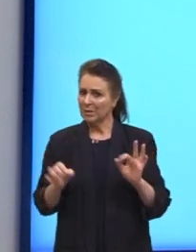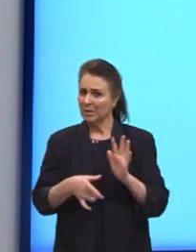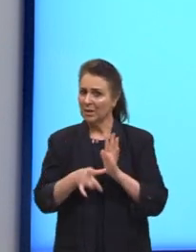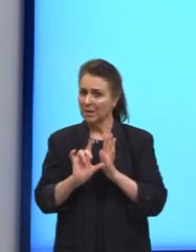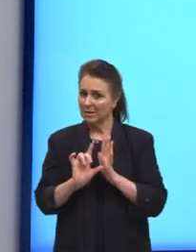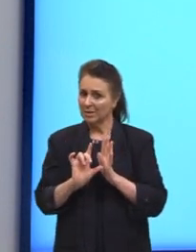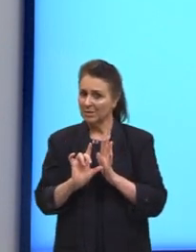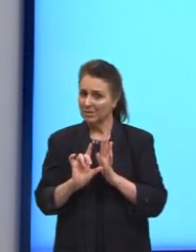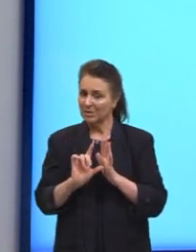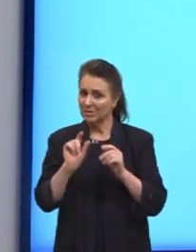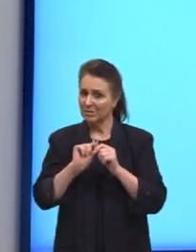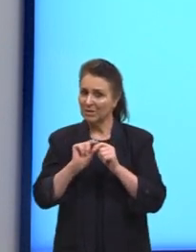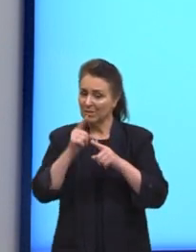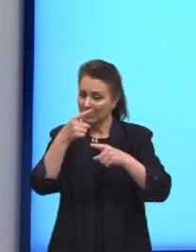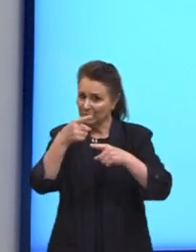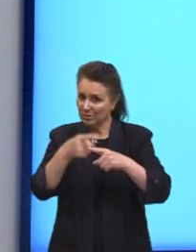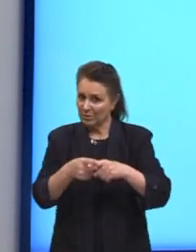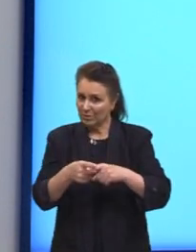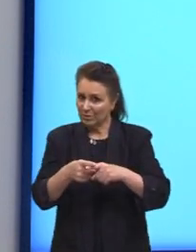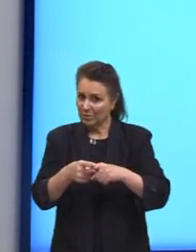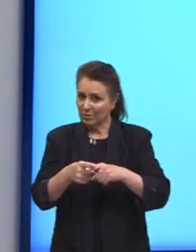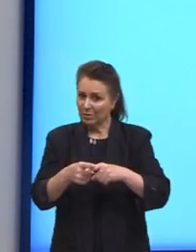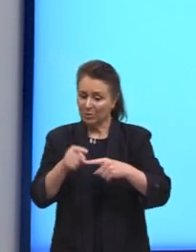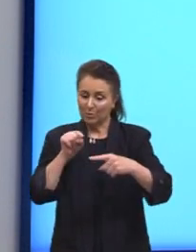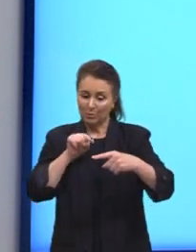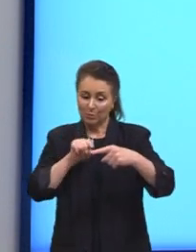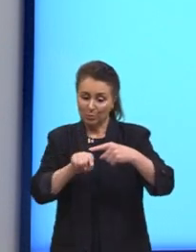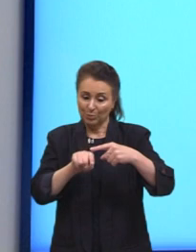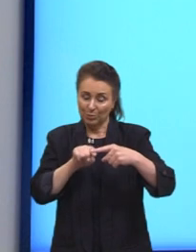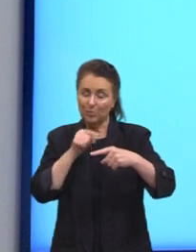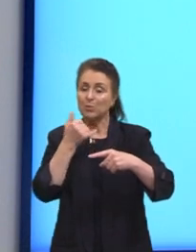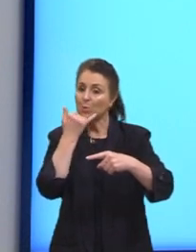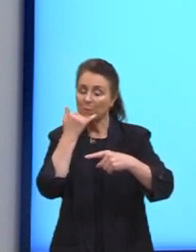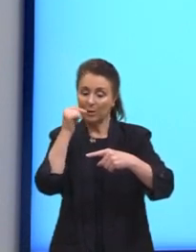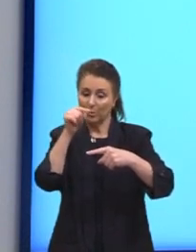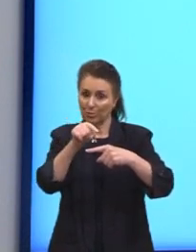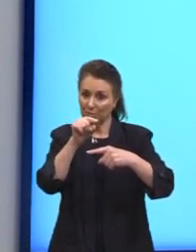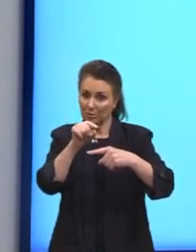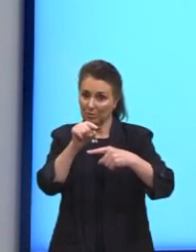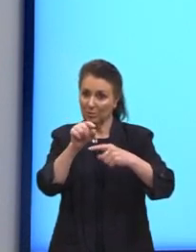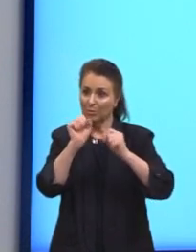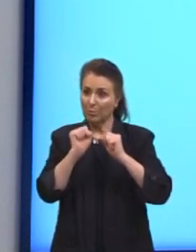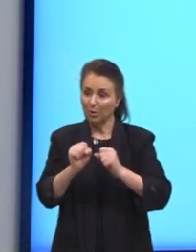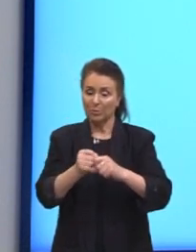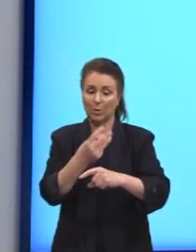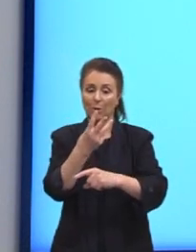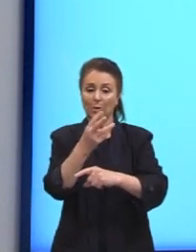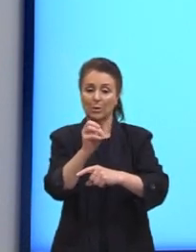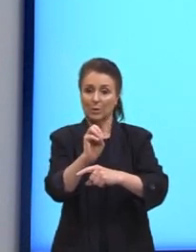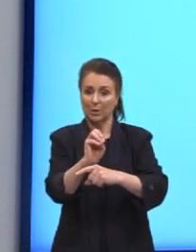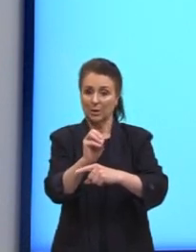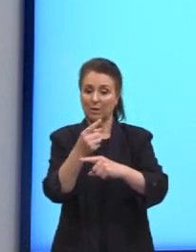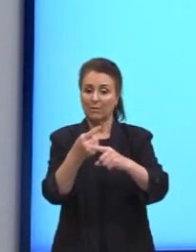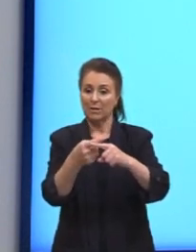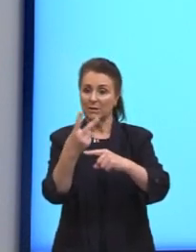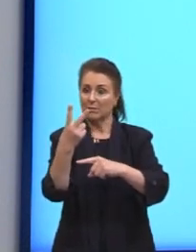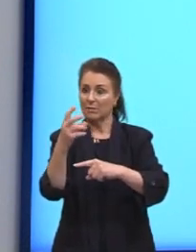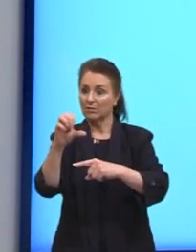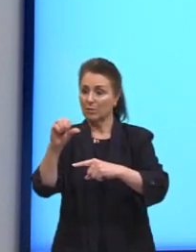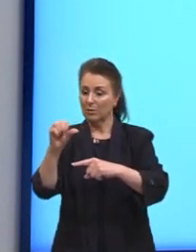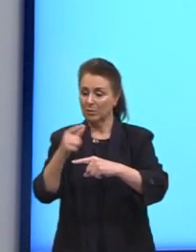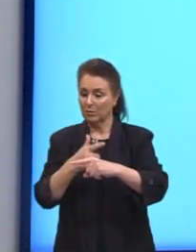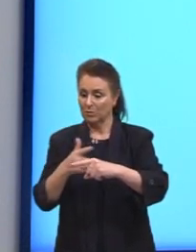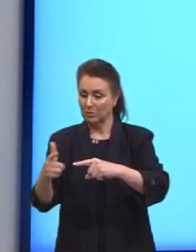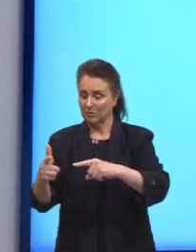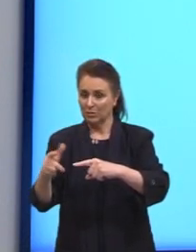de partir ali para a multiplicação do numerador? Posso. Eu tenho 30 vezes 29 dividido por